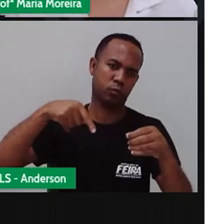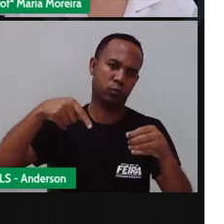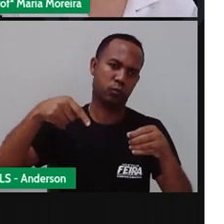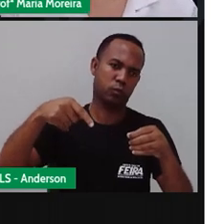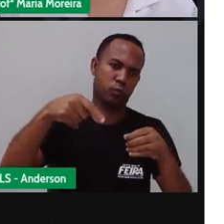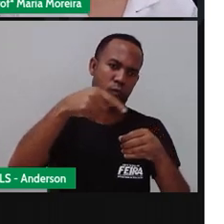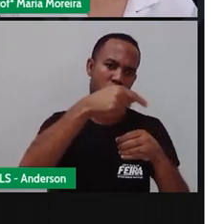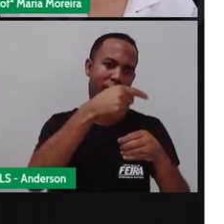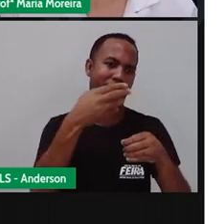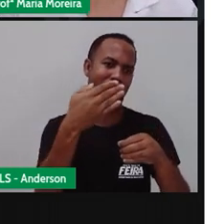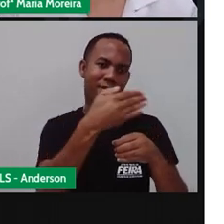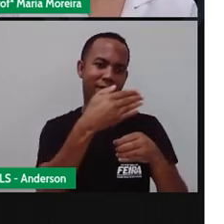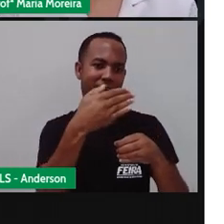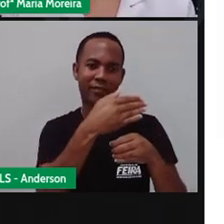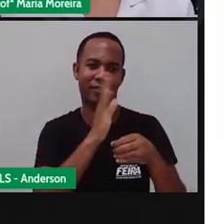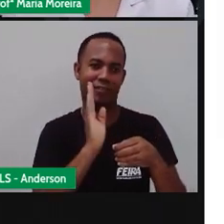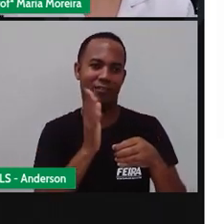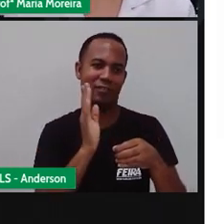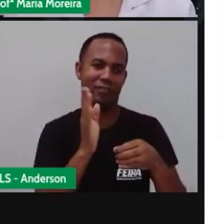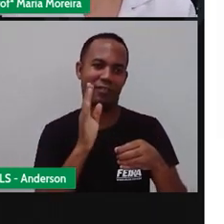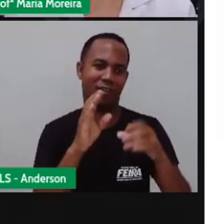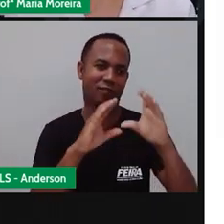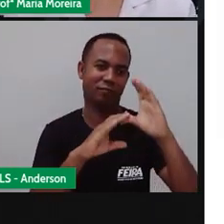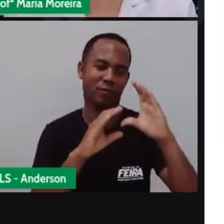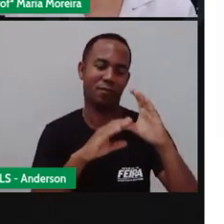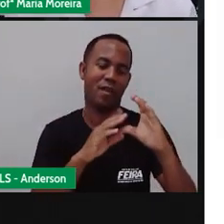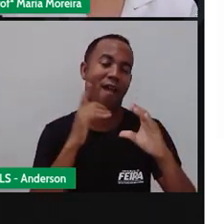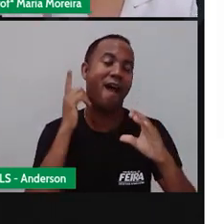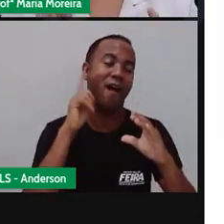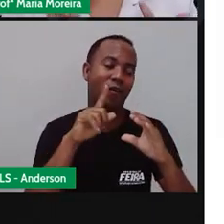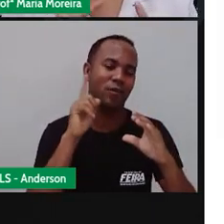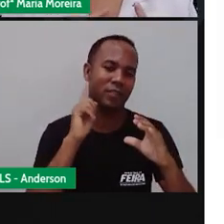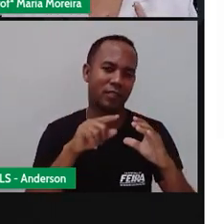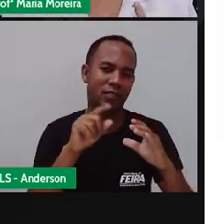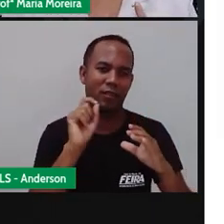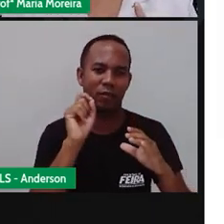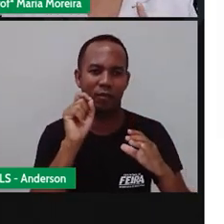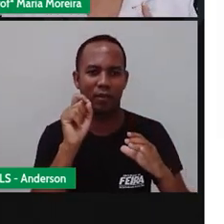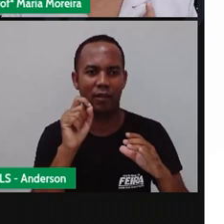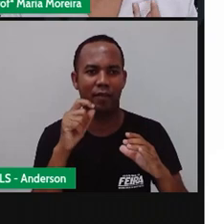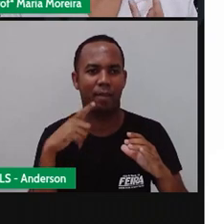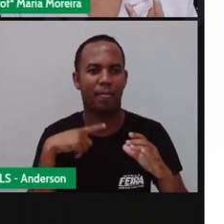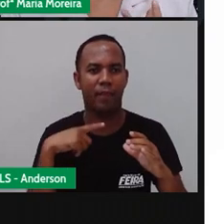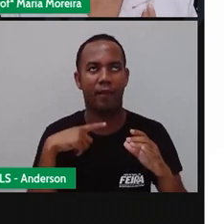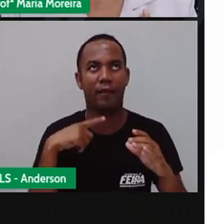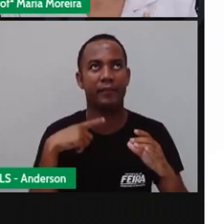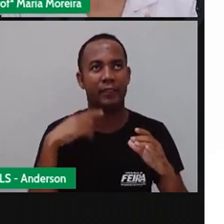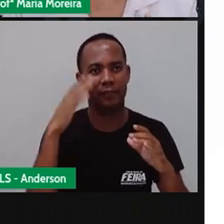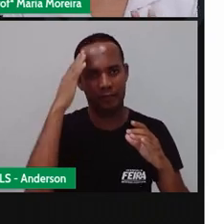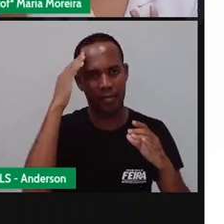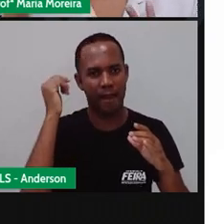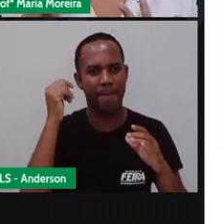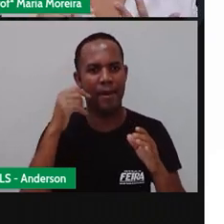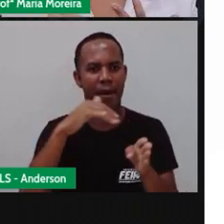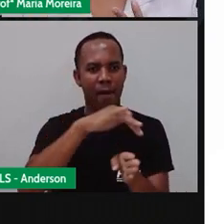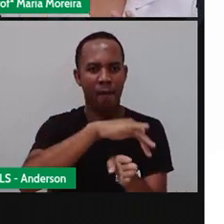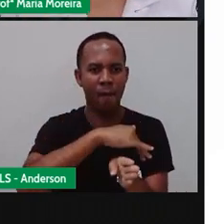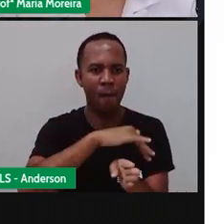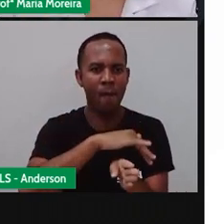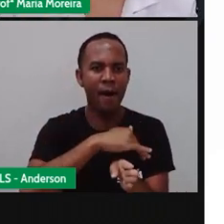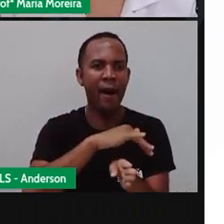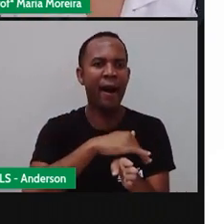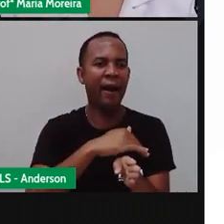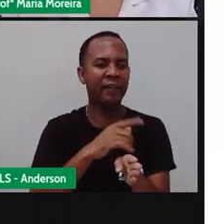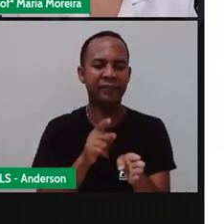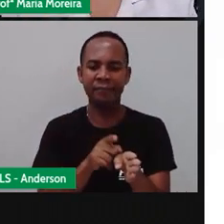vai ver logo o shopping na sua frente. E eu consegui fazer isso por quê? Porque eu tive como referência a Avenida João Duval, o ponto